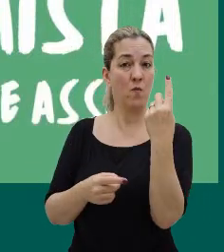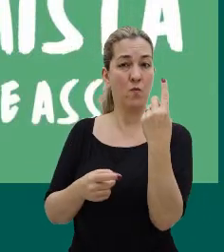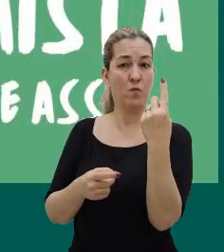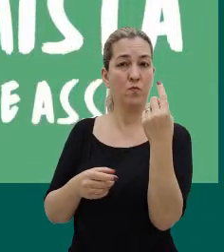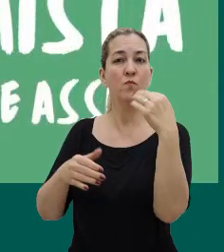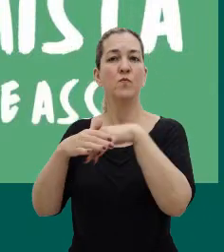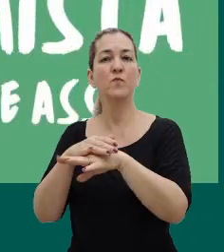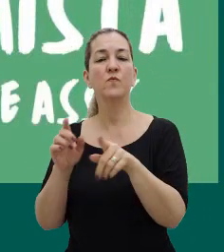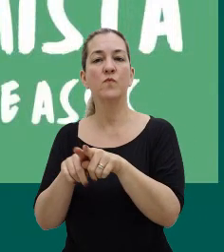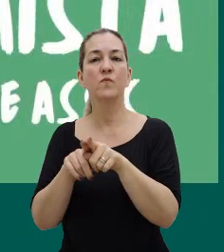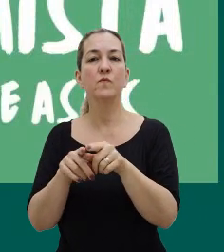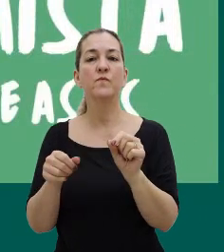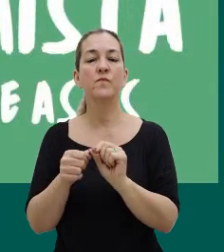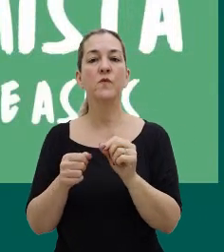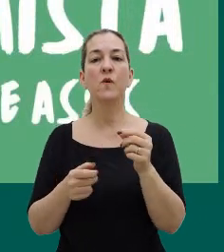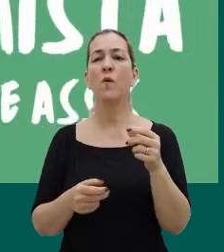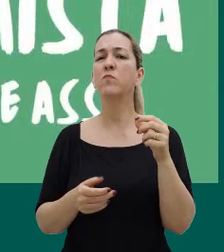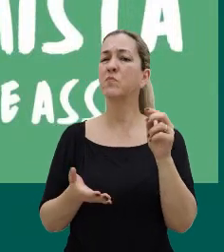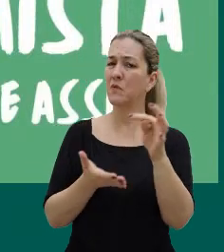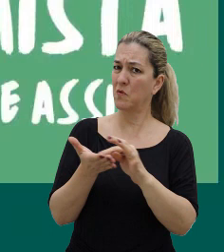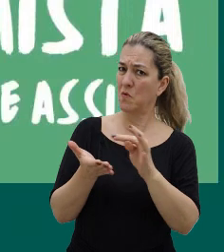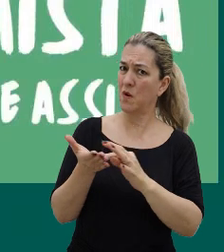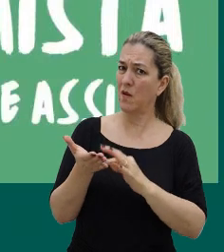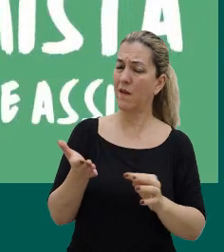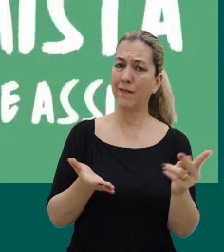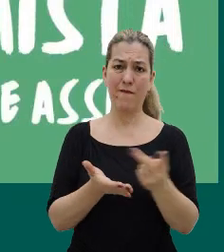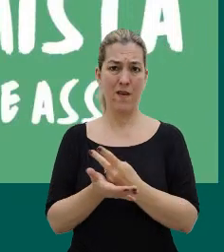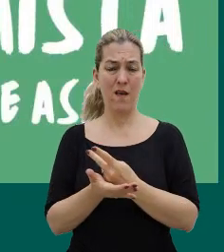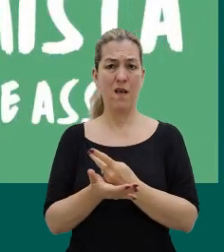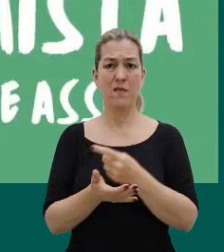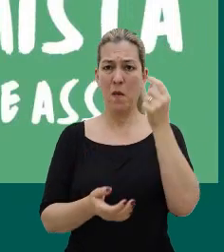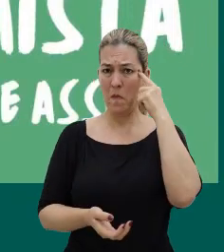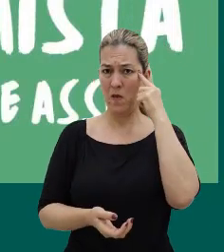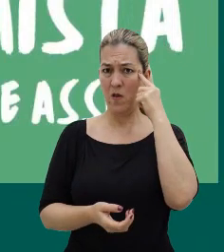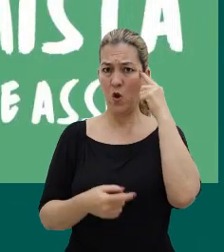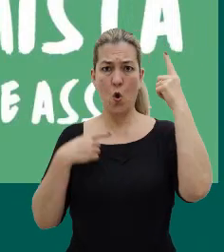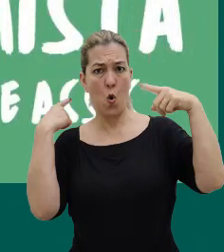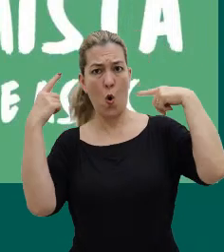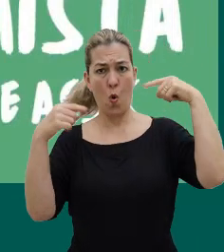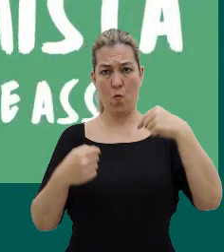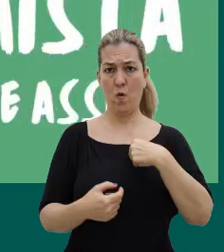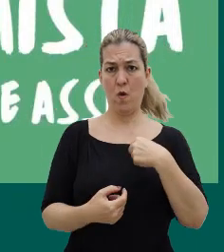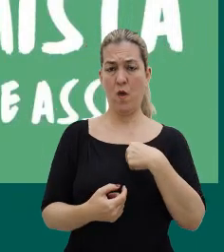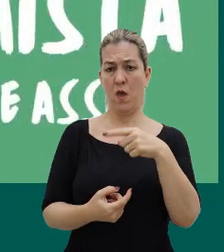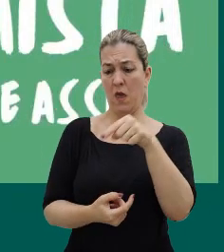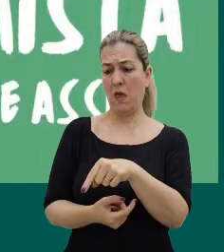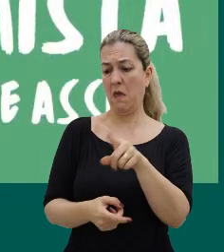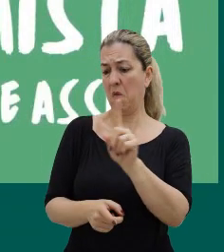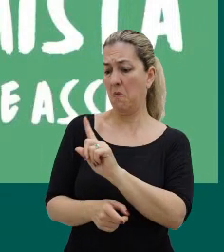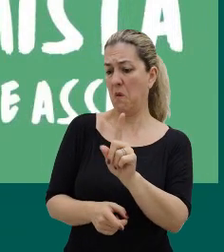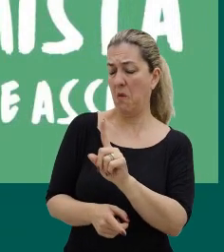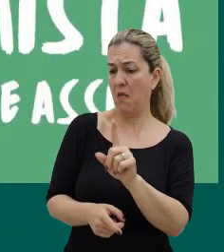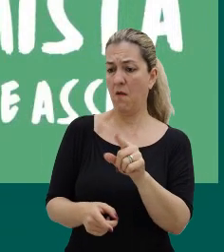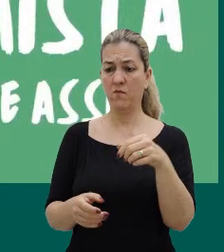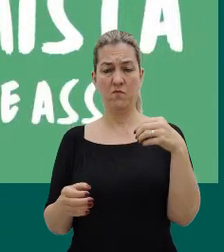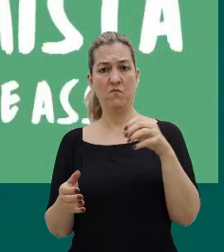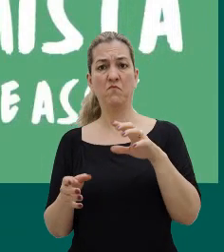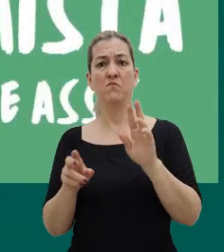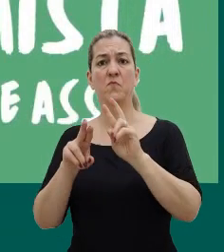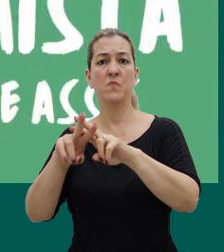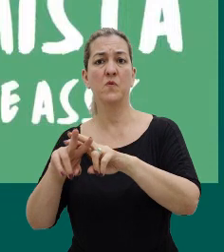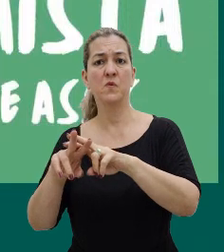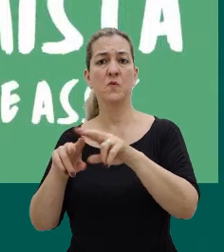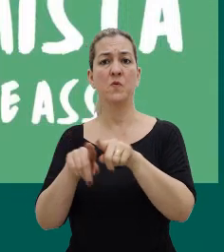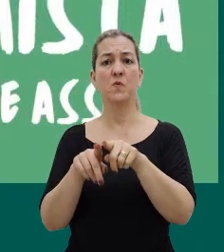Certo de que sua teoria estava errada e conclui que o louco era ele e ele então se aprisiona